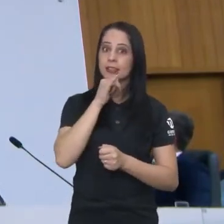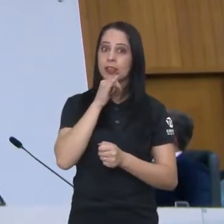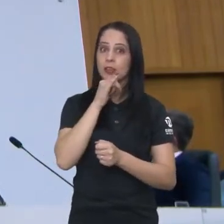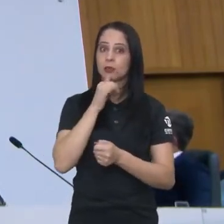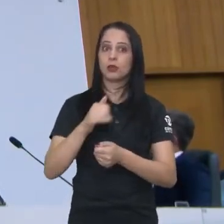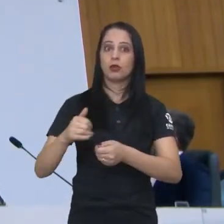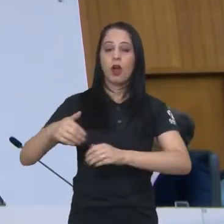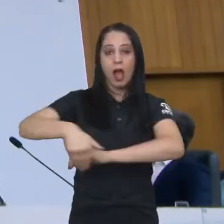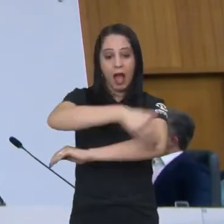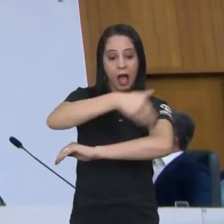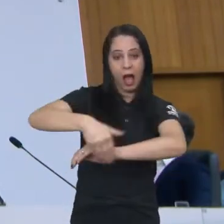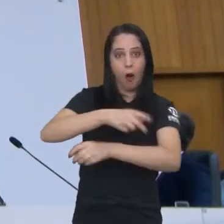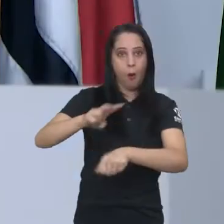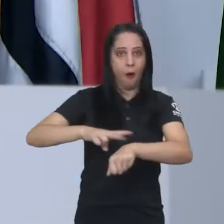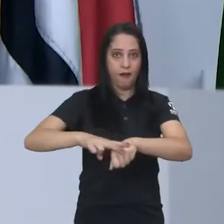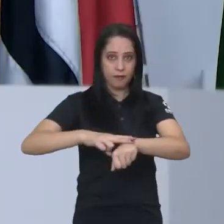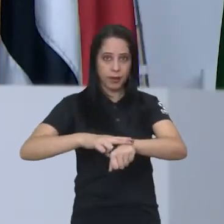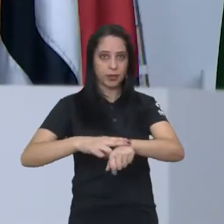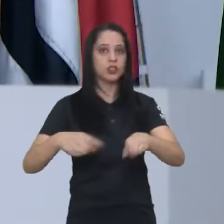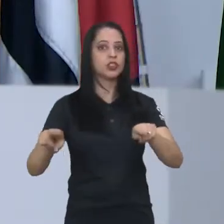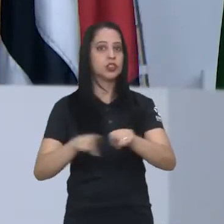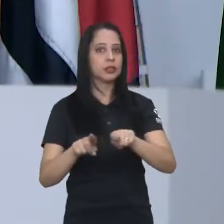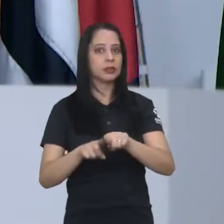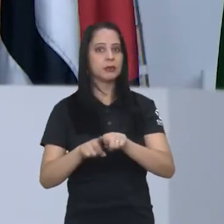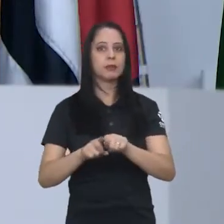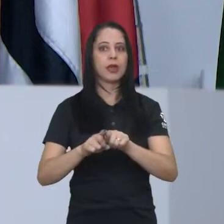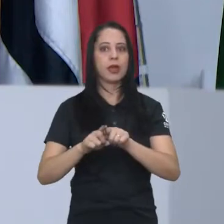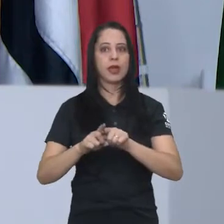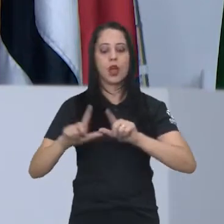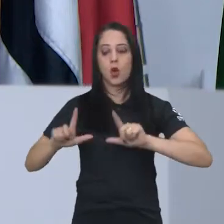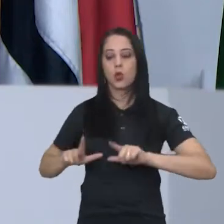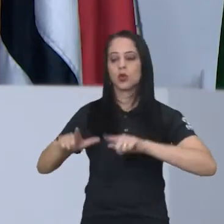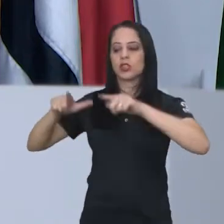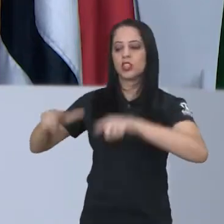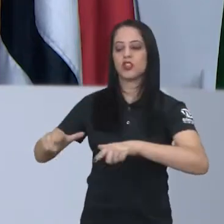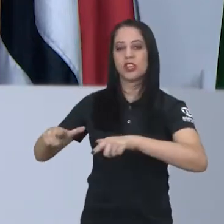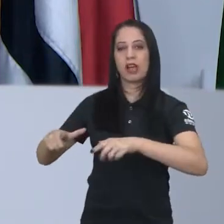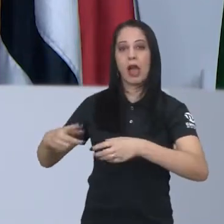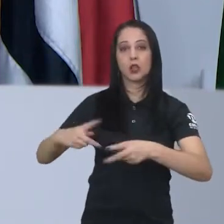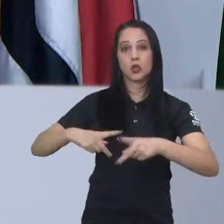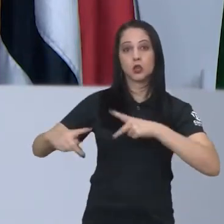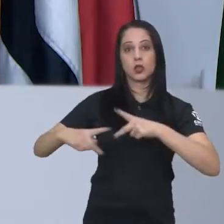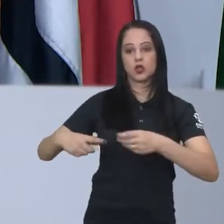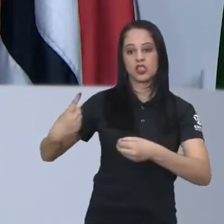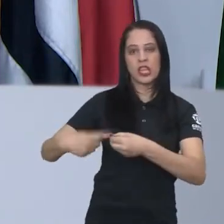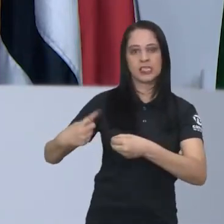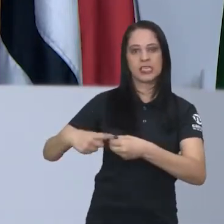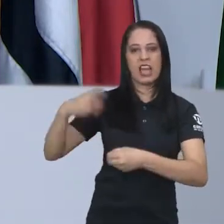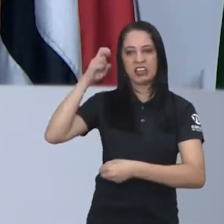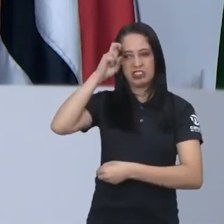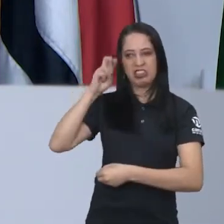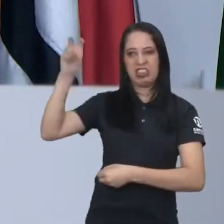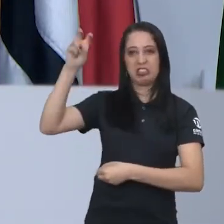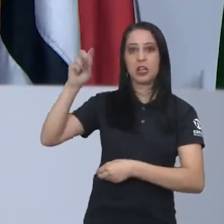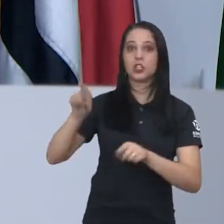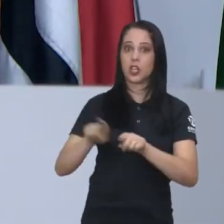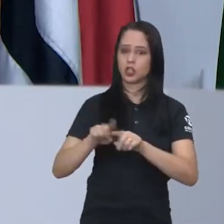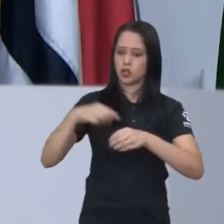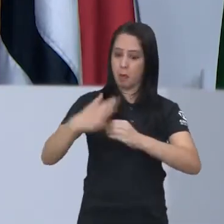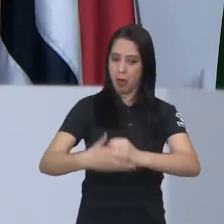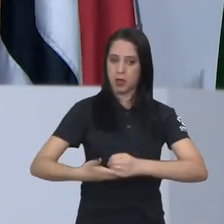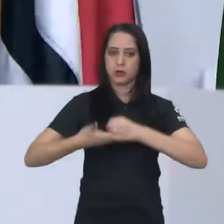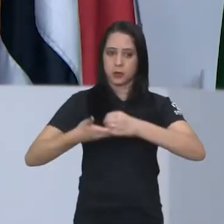em São José, como a linha verde, e destacou a certificação ISO, que deu à cidade o título de cidade resiliente,